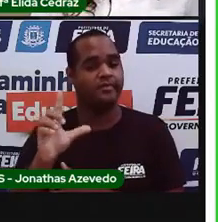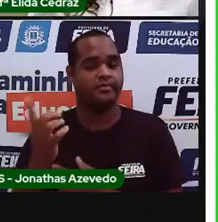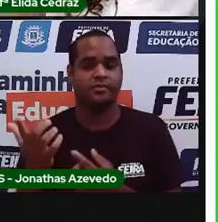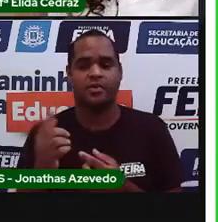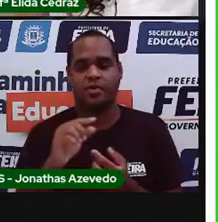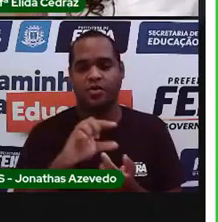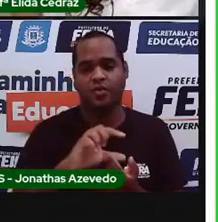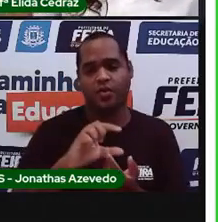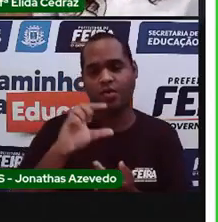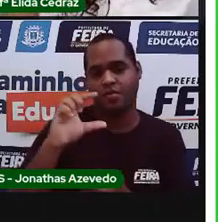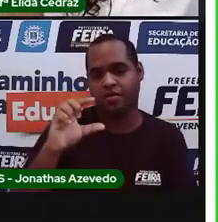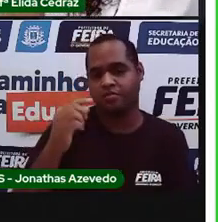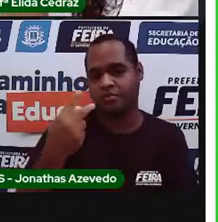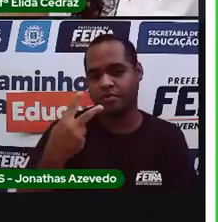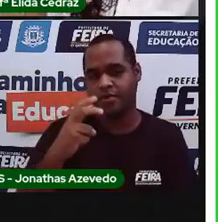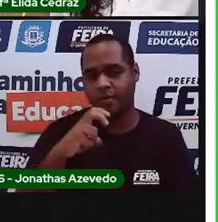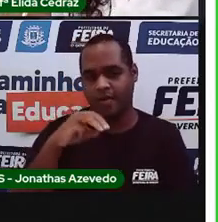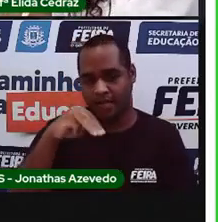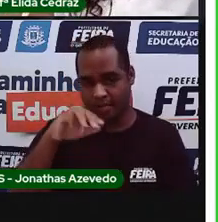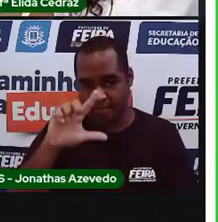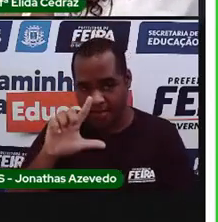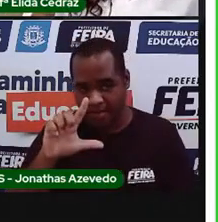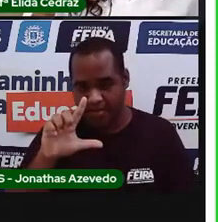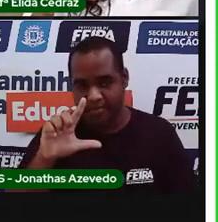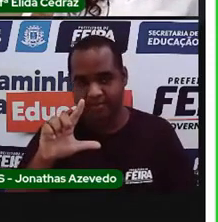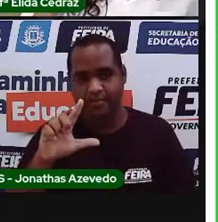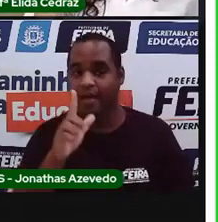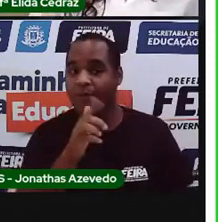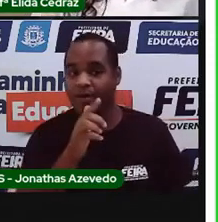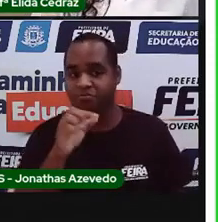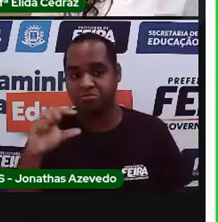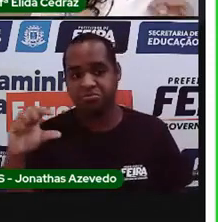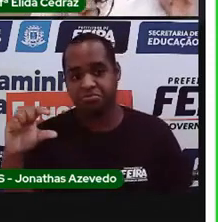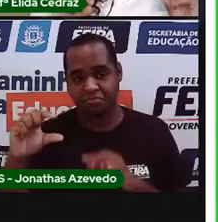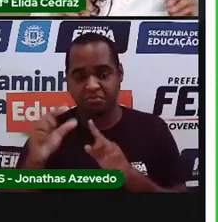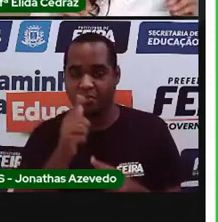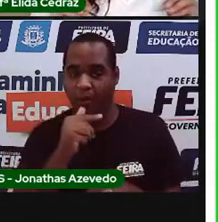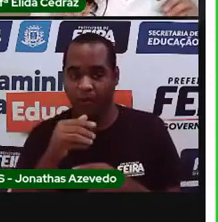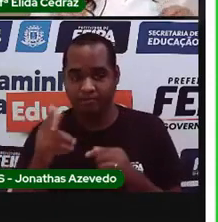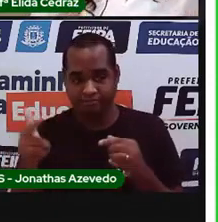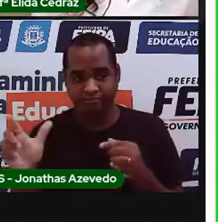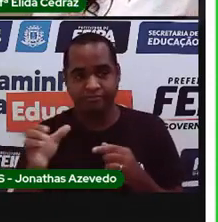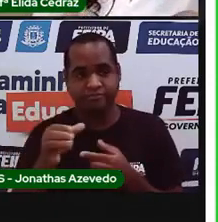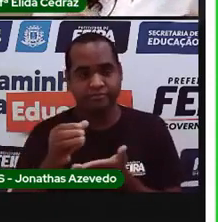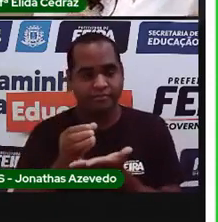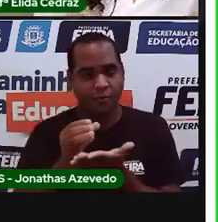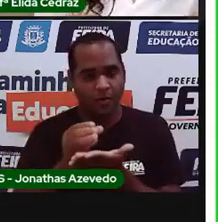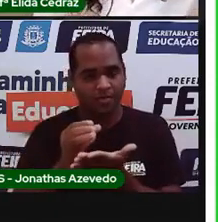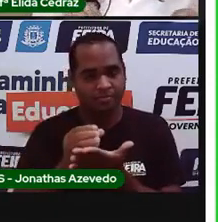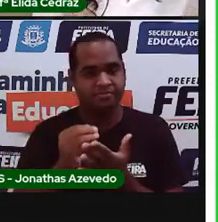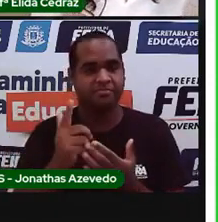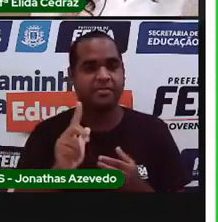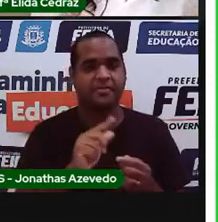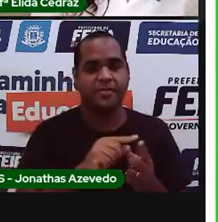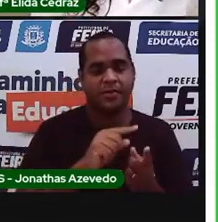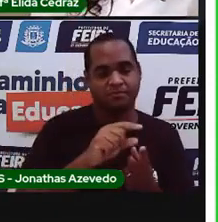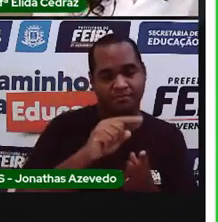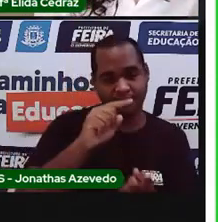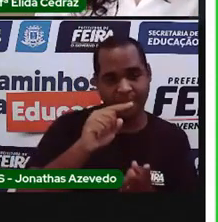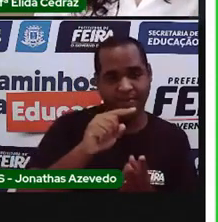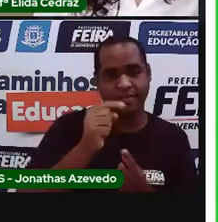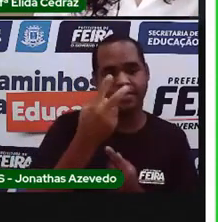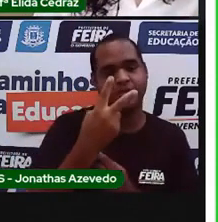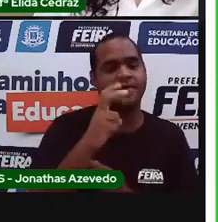copinho, ele tem 200 ml de água. As garrafinhas, elas se apresentam na forma de